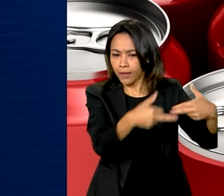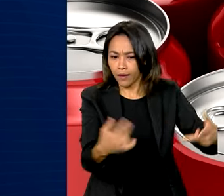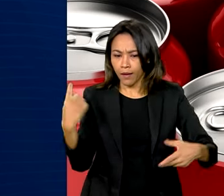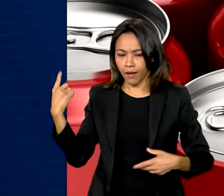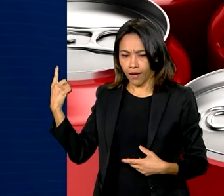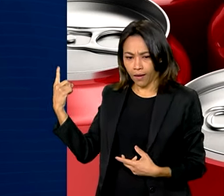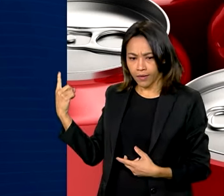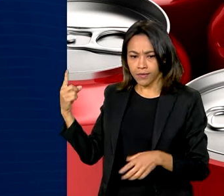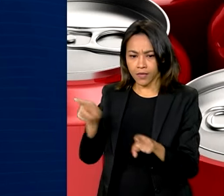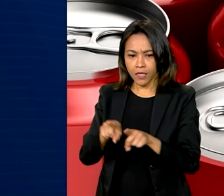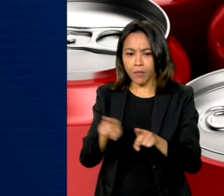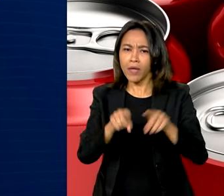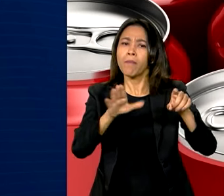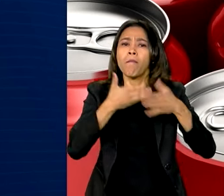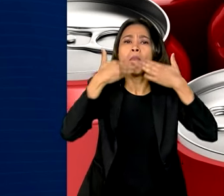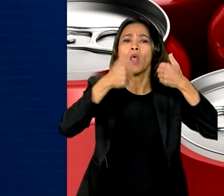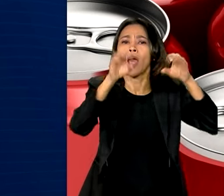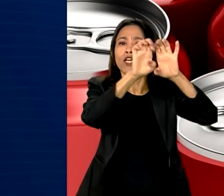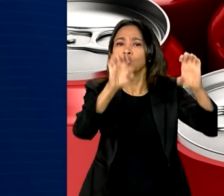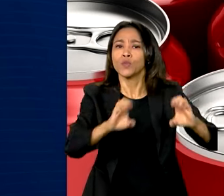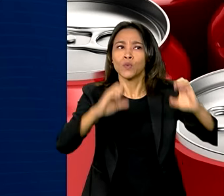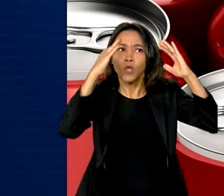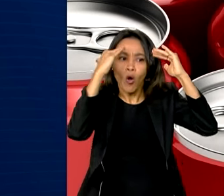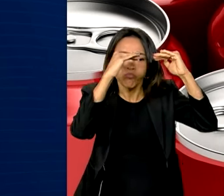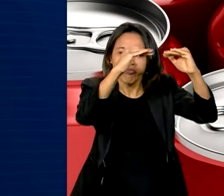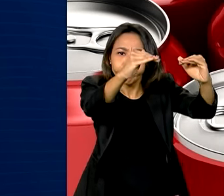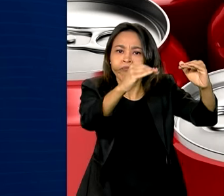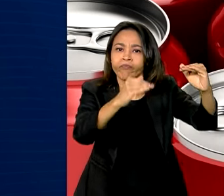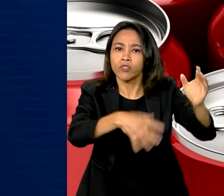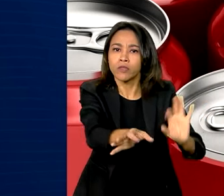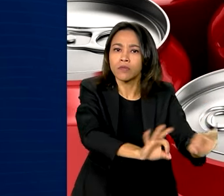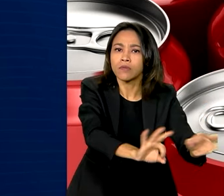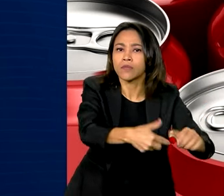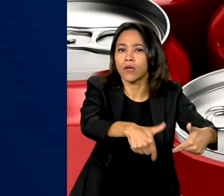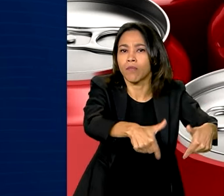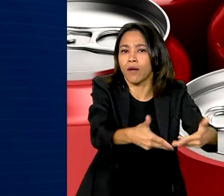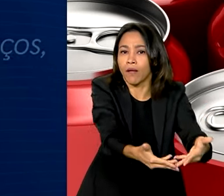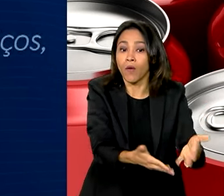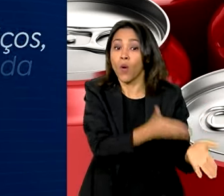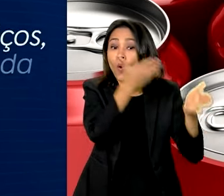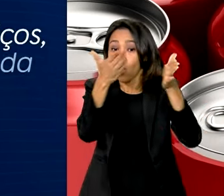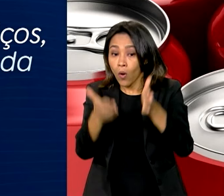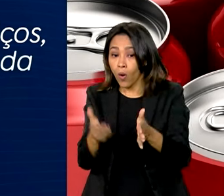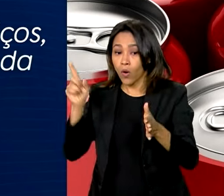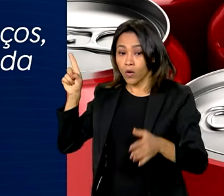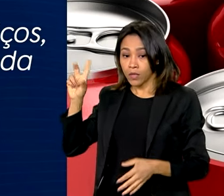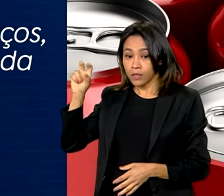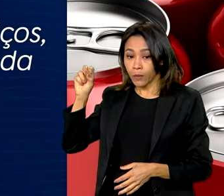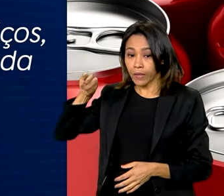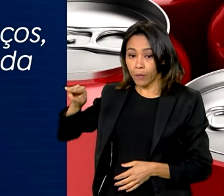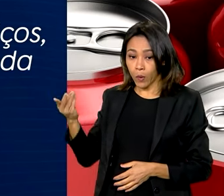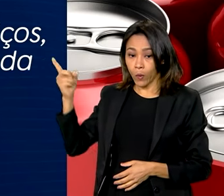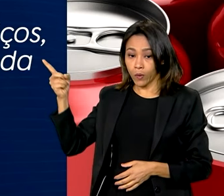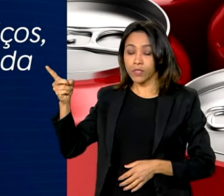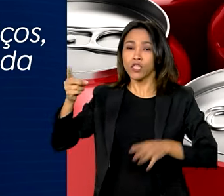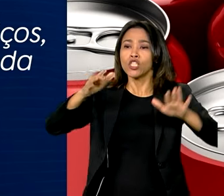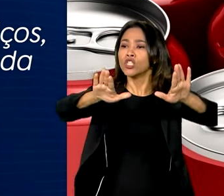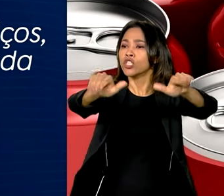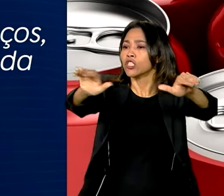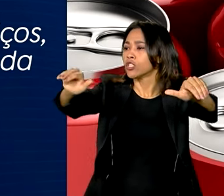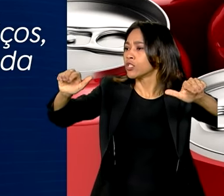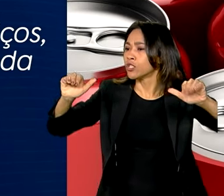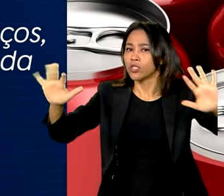modernização da infraestrutura de galpões. Outros 50 milhões serão destinados a uma chamada pública para que os